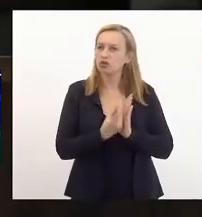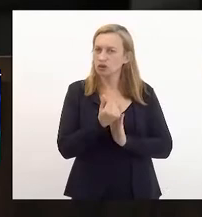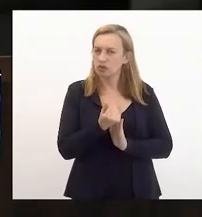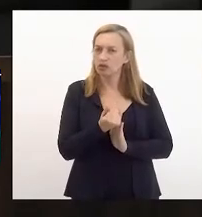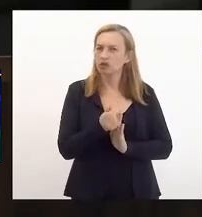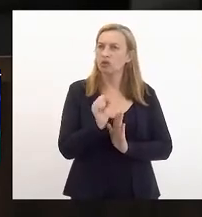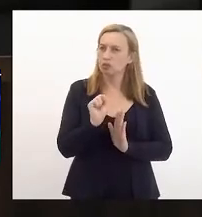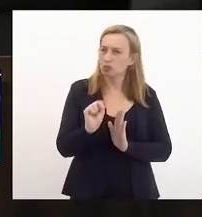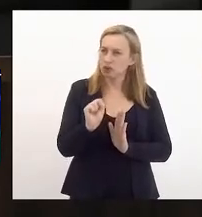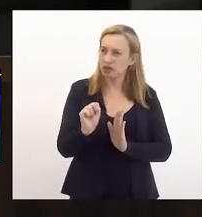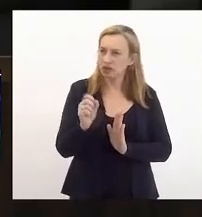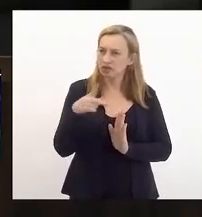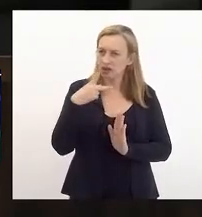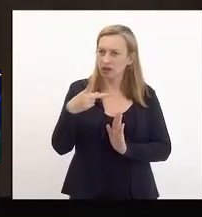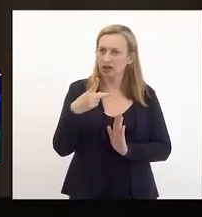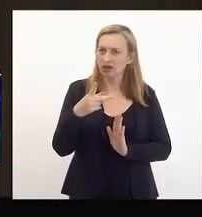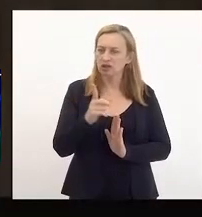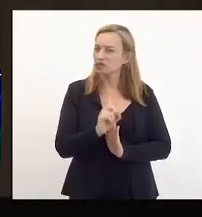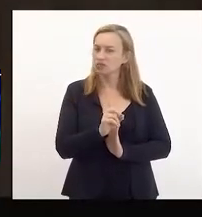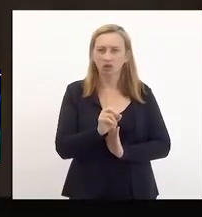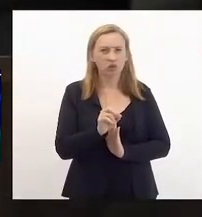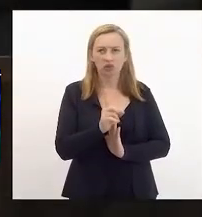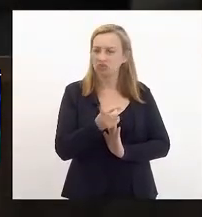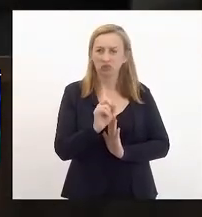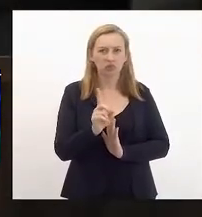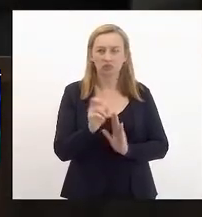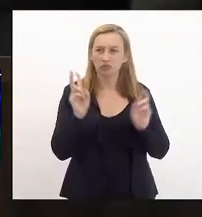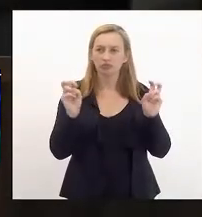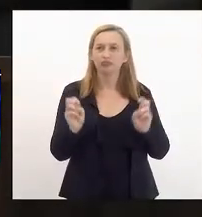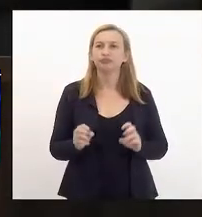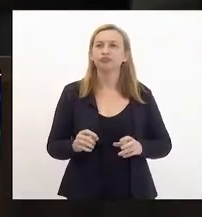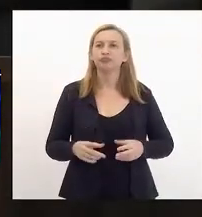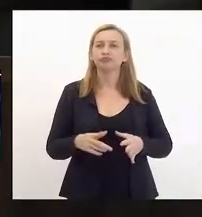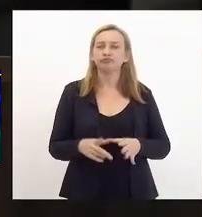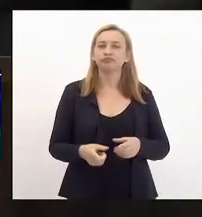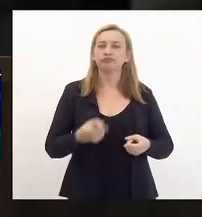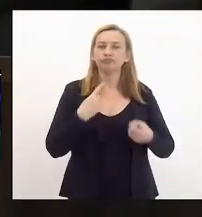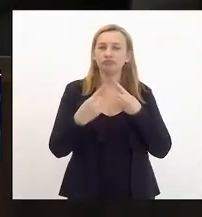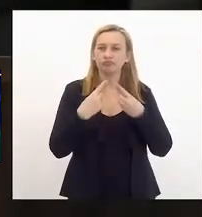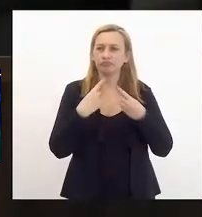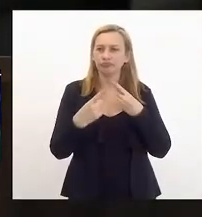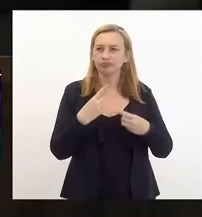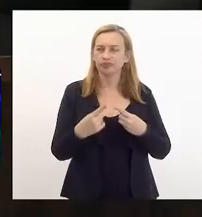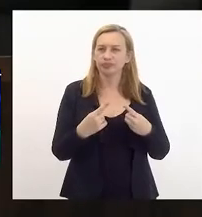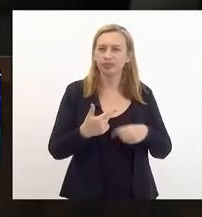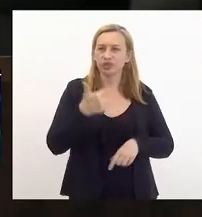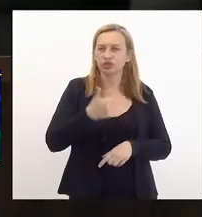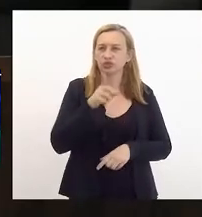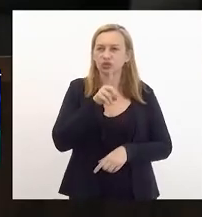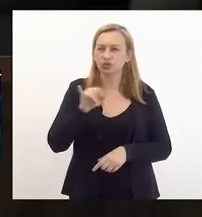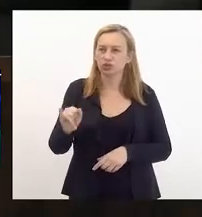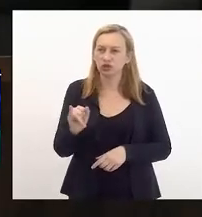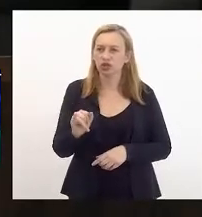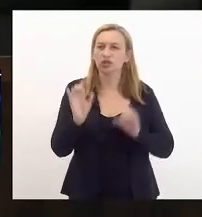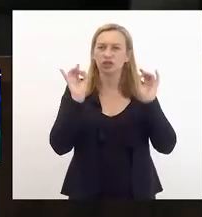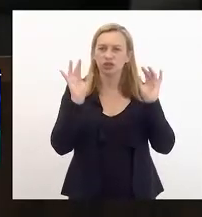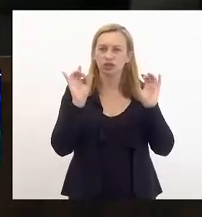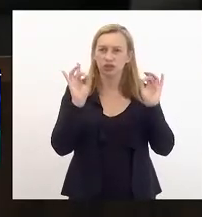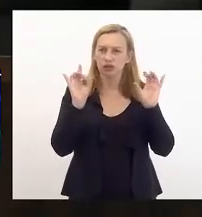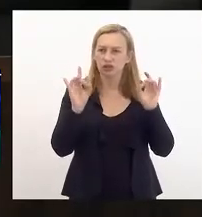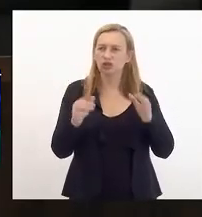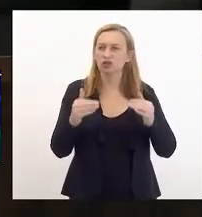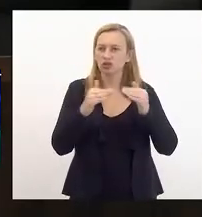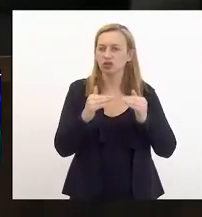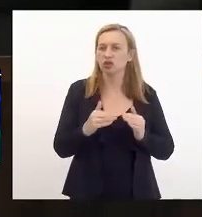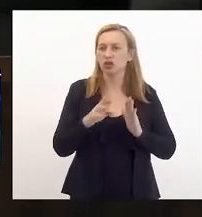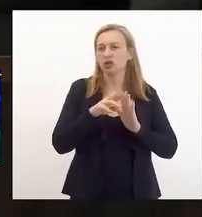excelência terá a palavra. Não é sobre a matéria. Em regime de prioridade, discussão prévia, segundo dia, sujeita a disposições especiais, de acordo